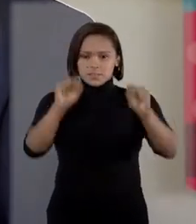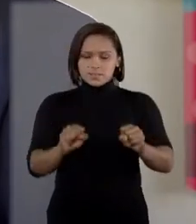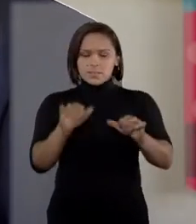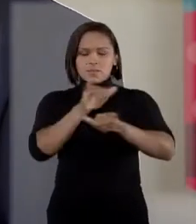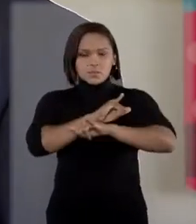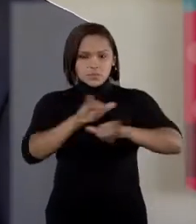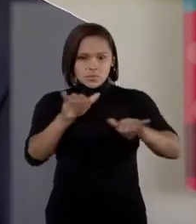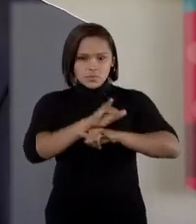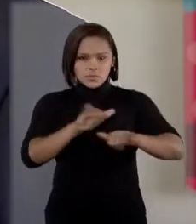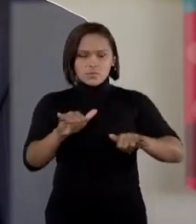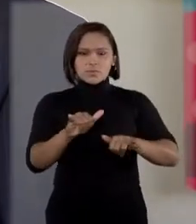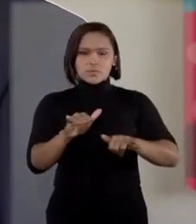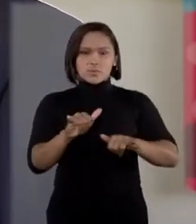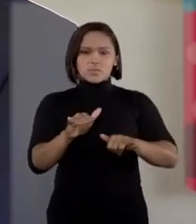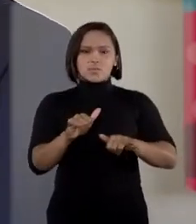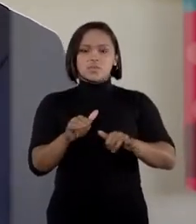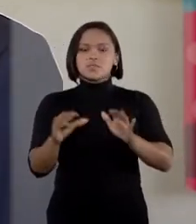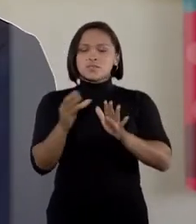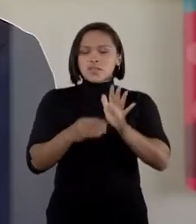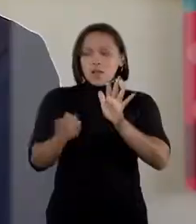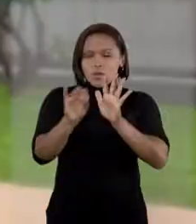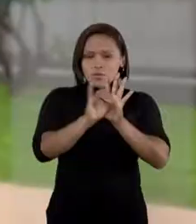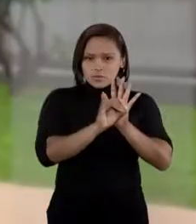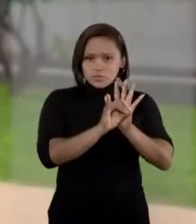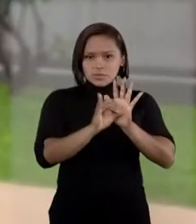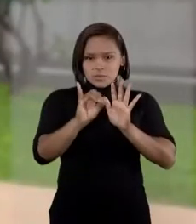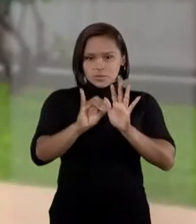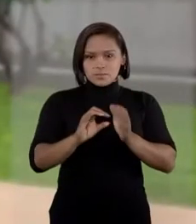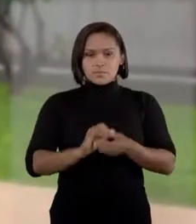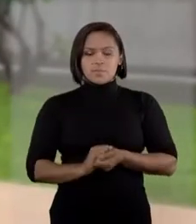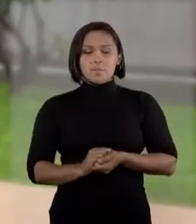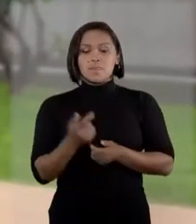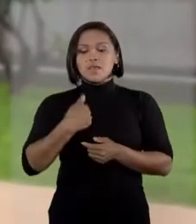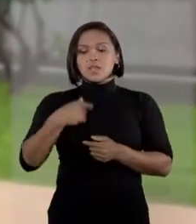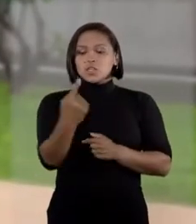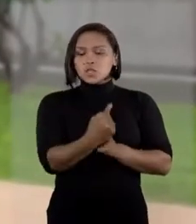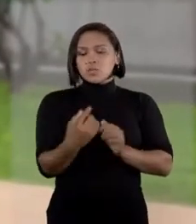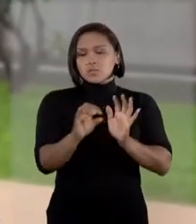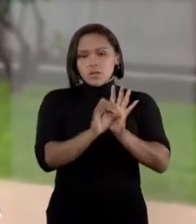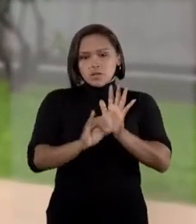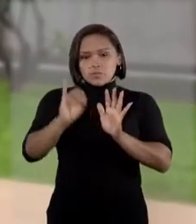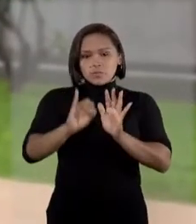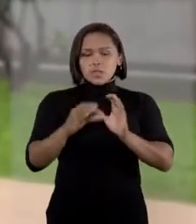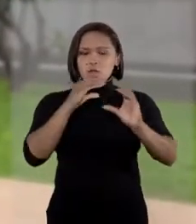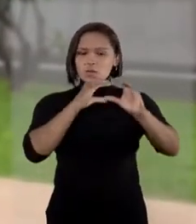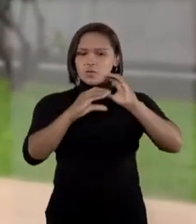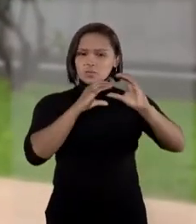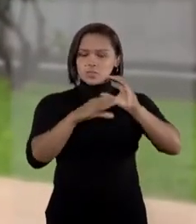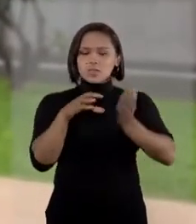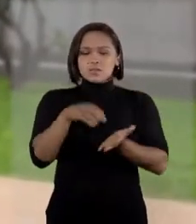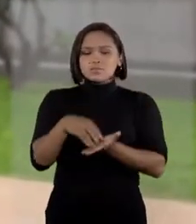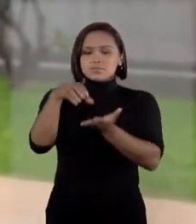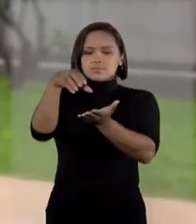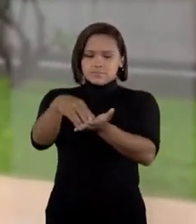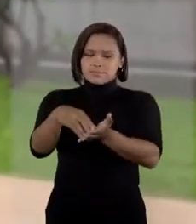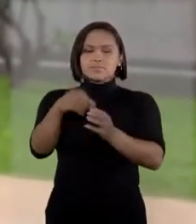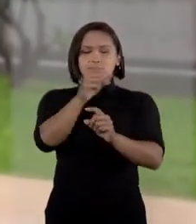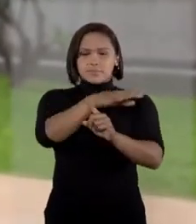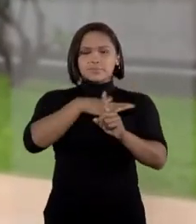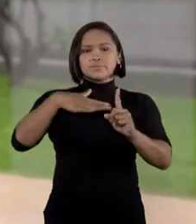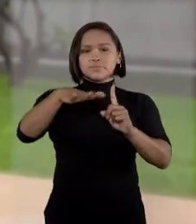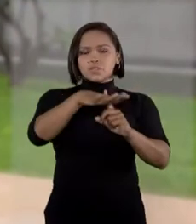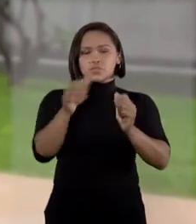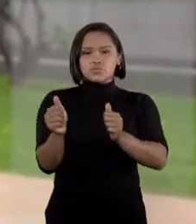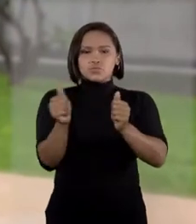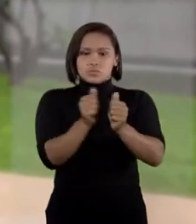informações das ouvidorias. As ouvidorias são um canal de comunicação dos órgãos com a população.